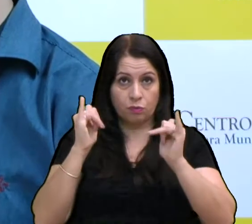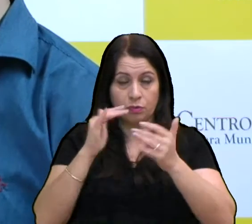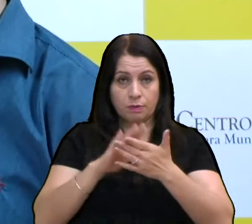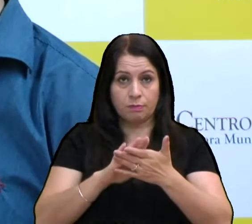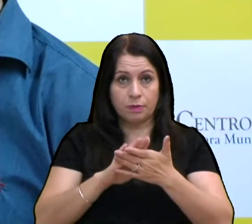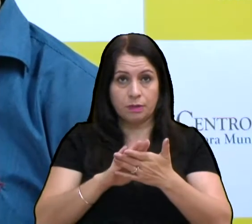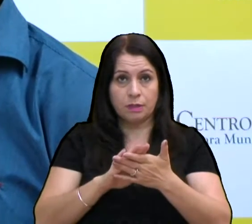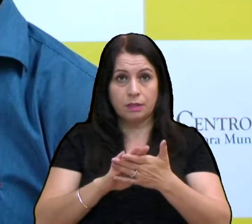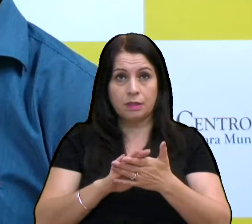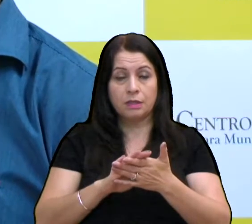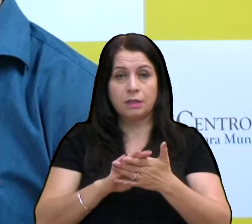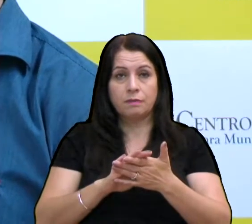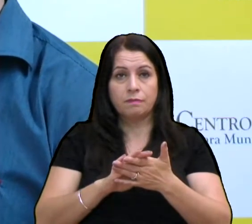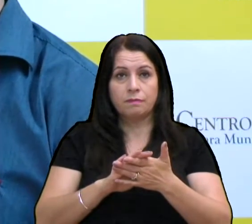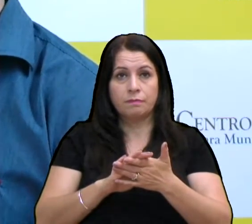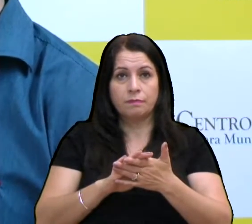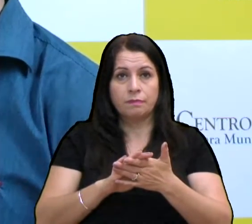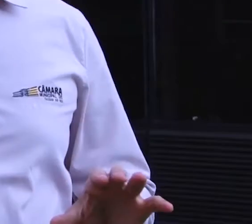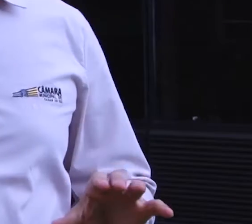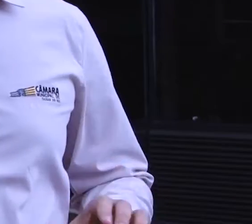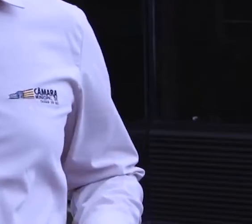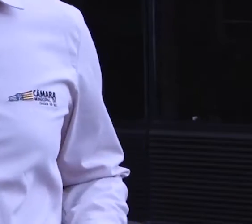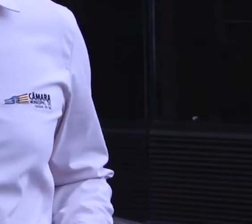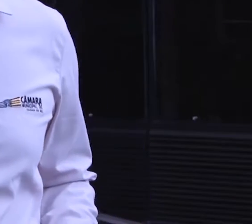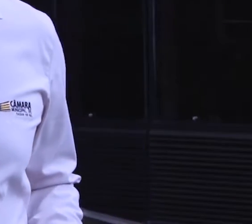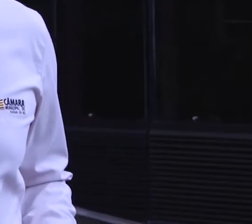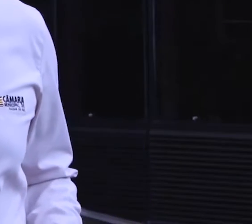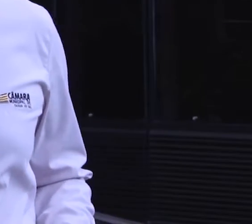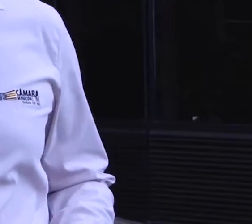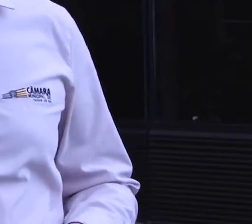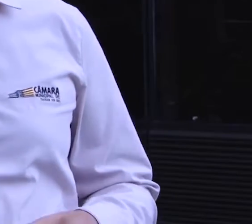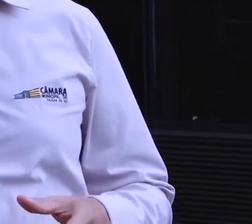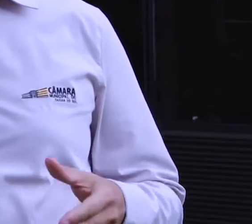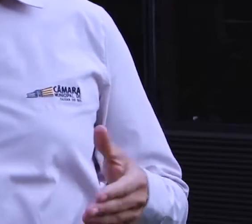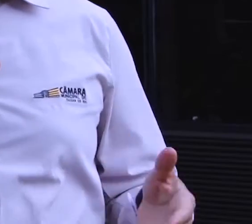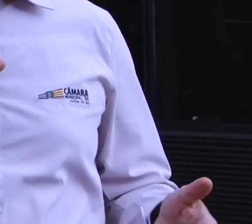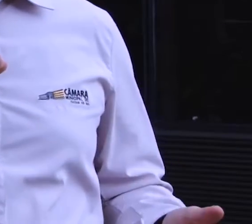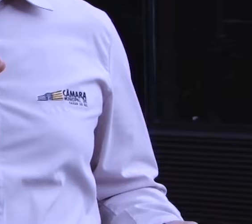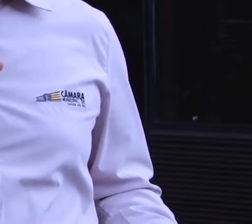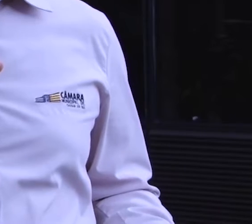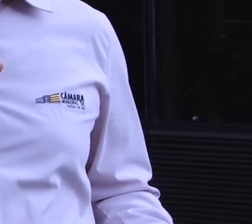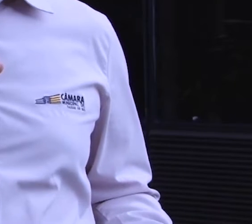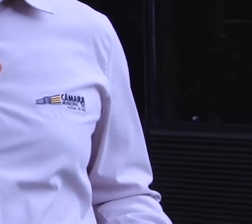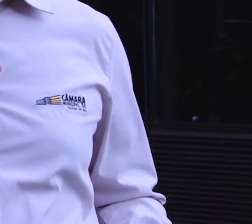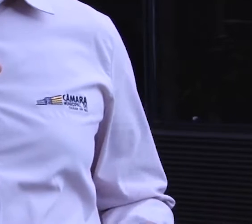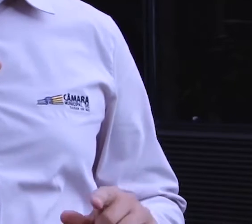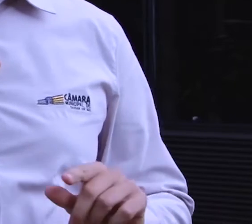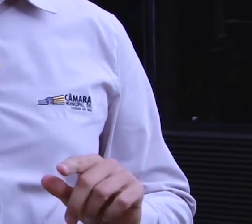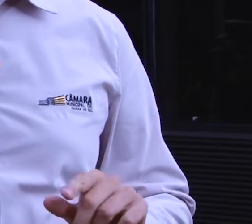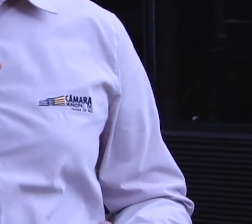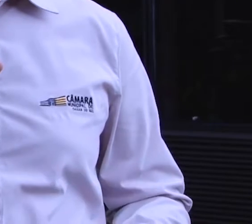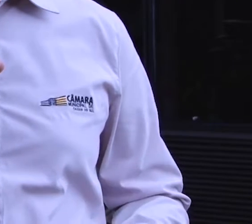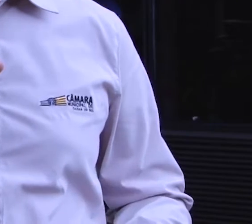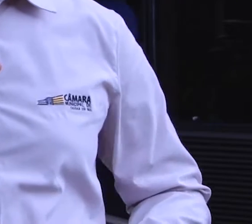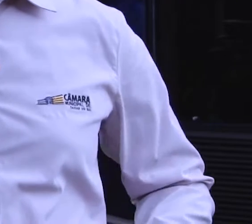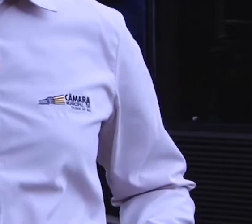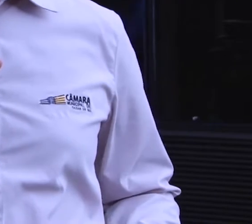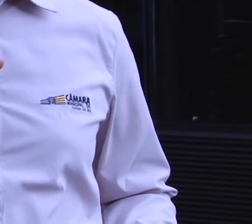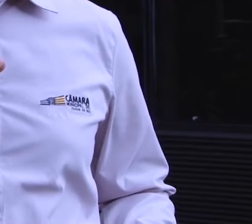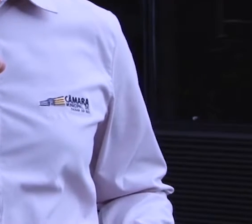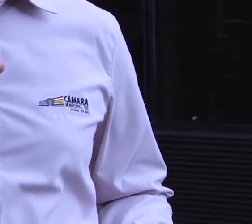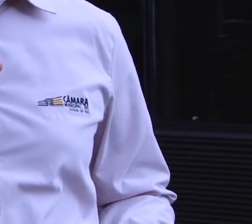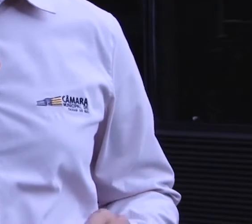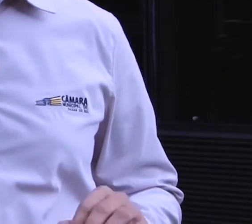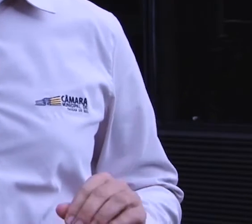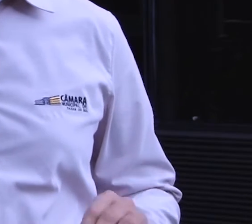aproximadamente dois anos. Um problema recorrente para as comunidades de Galópolis e de Vila Cristina é o